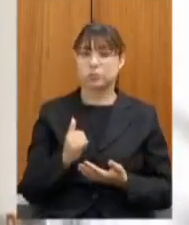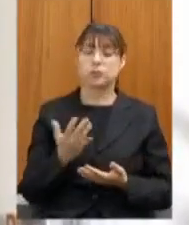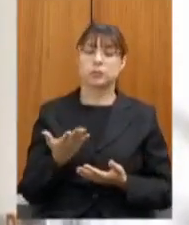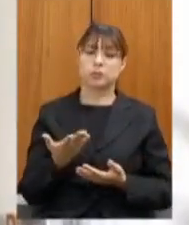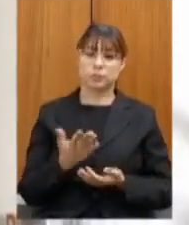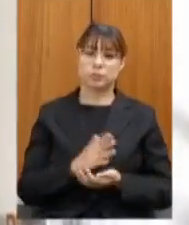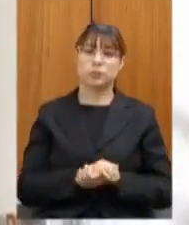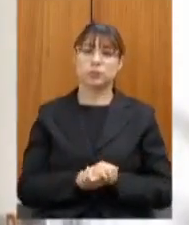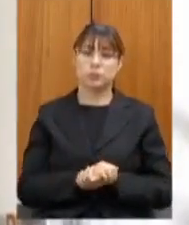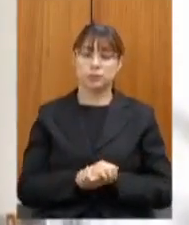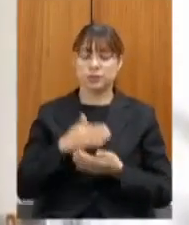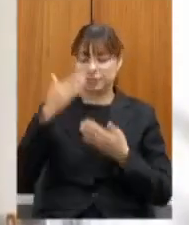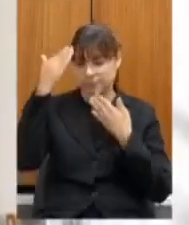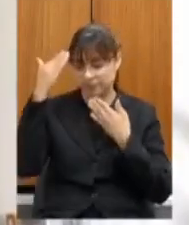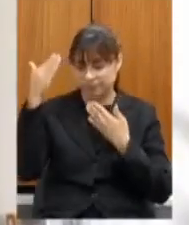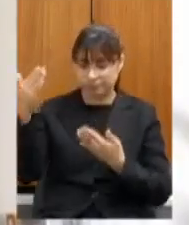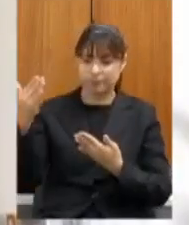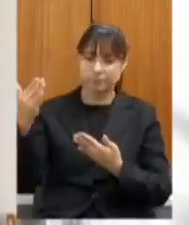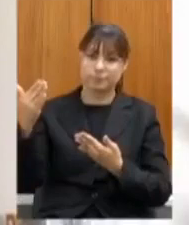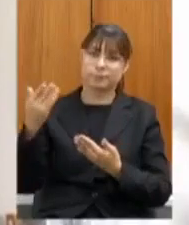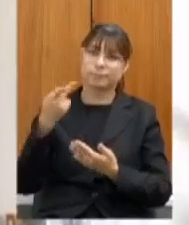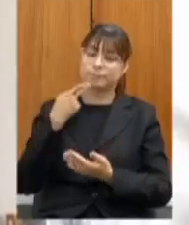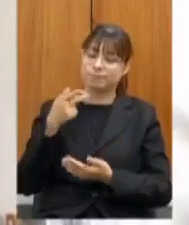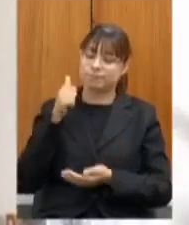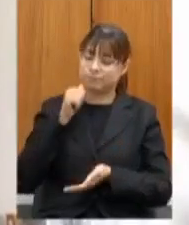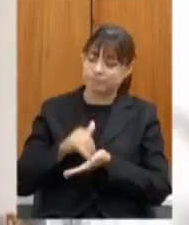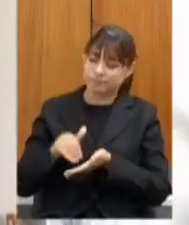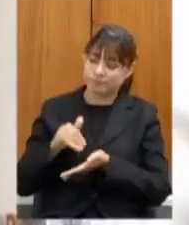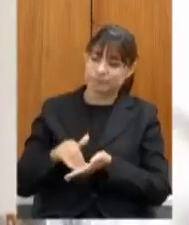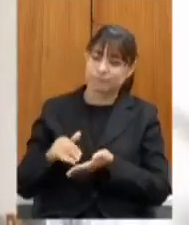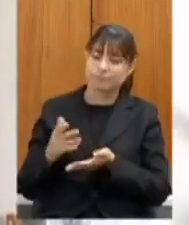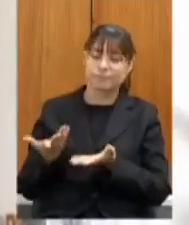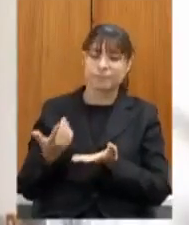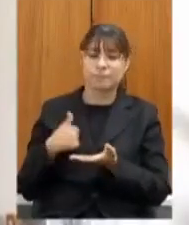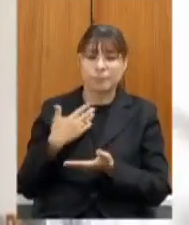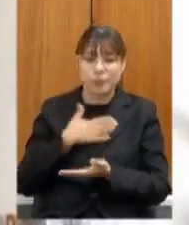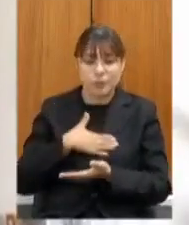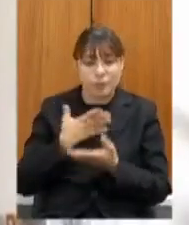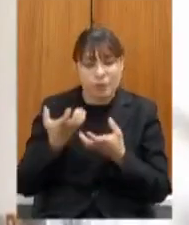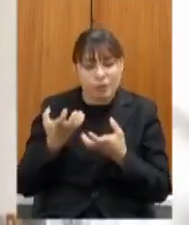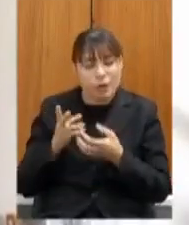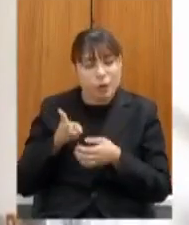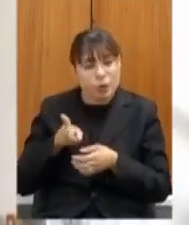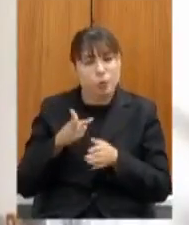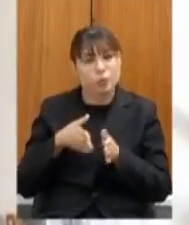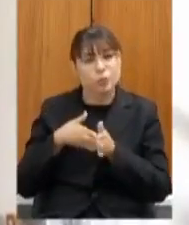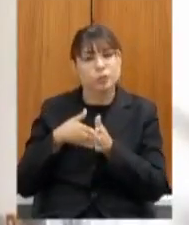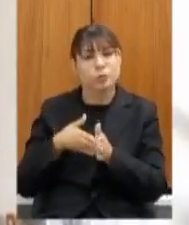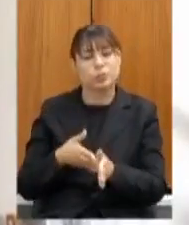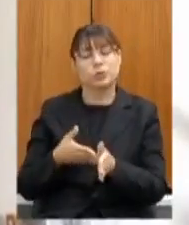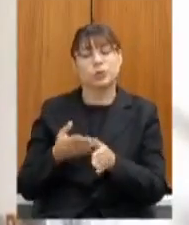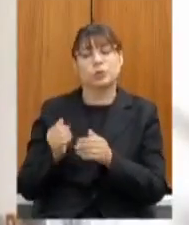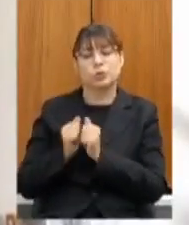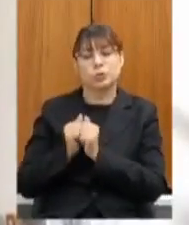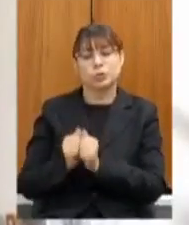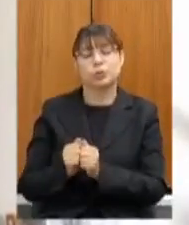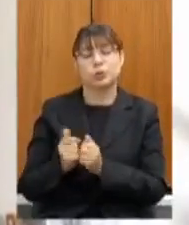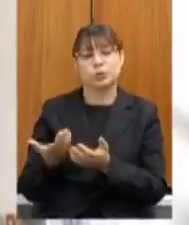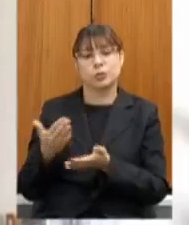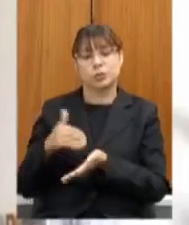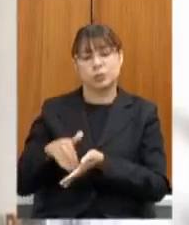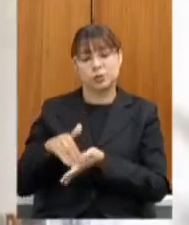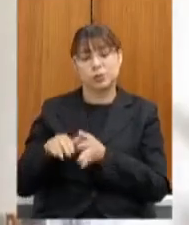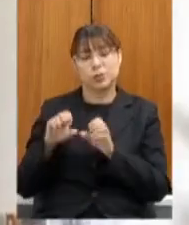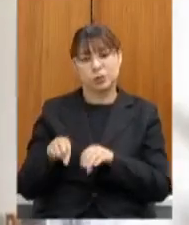fala de agradecimento e dizer secretário que gostaria de continuar participando junto com a Secretaria de Educação